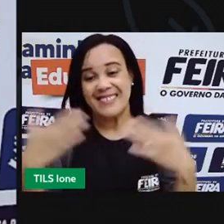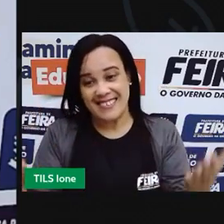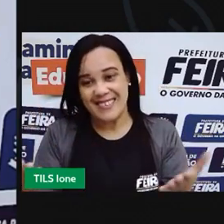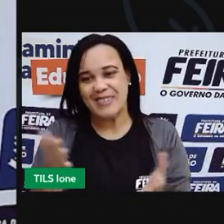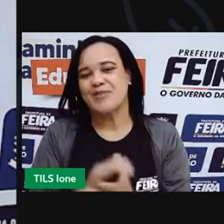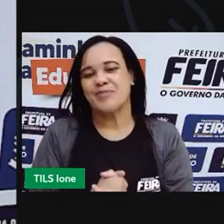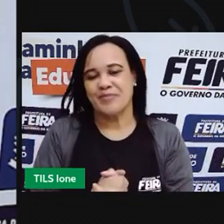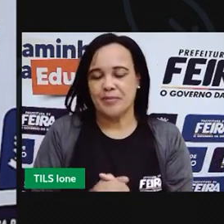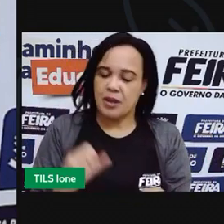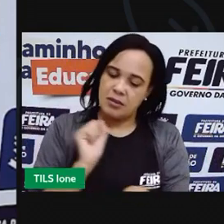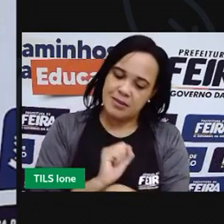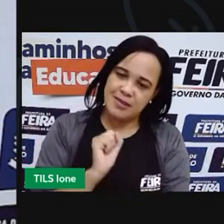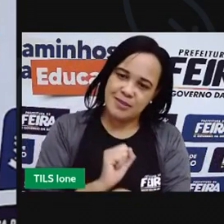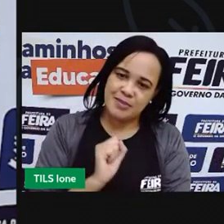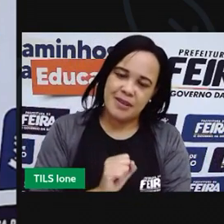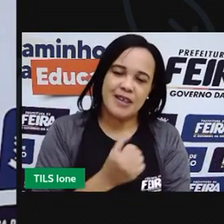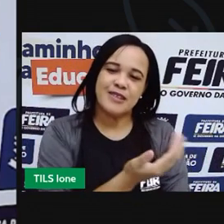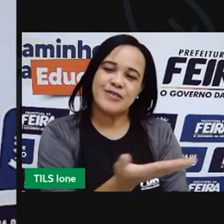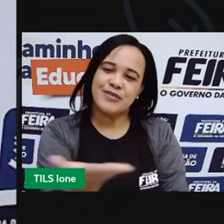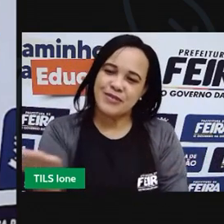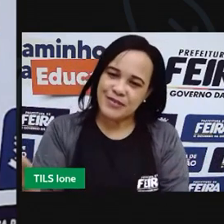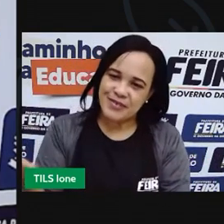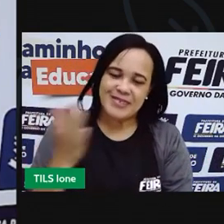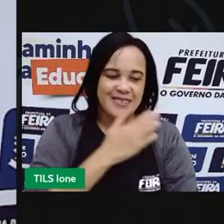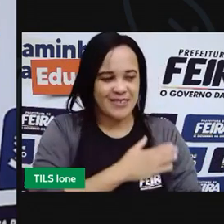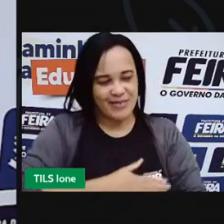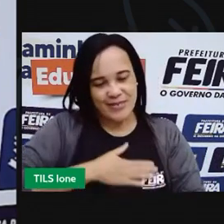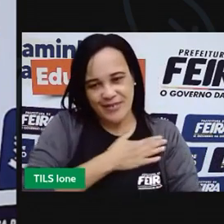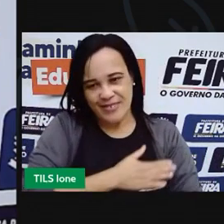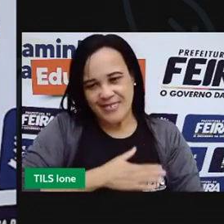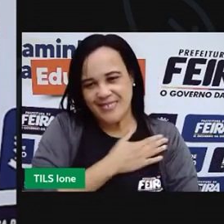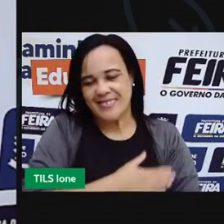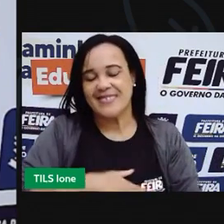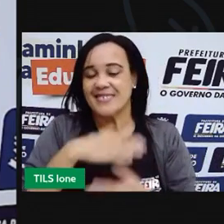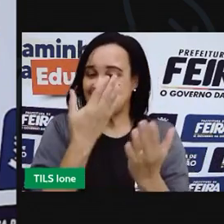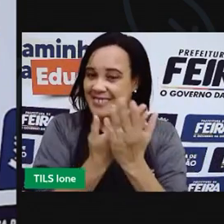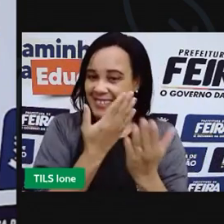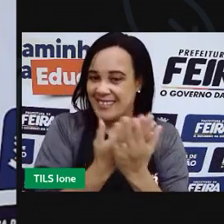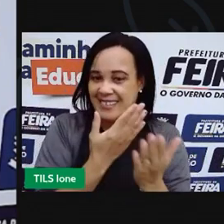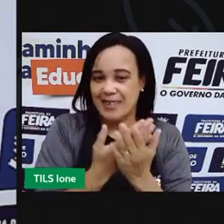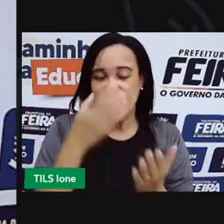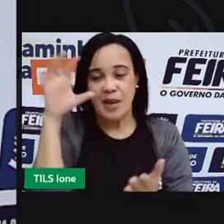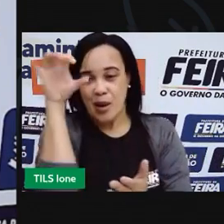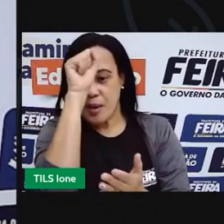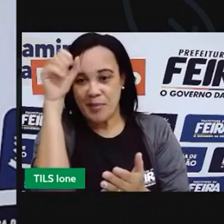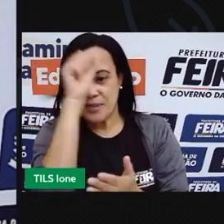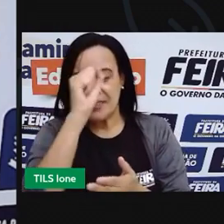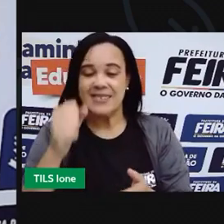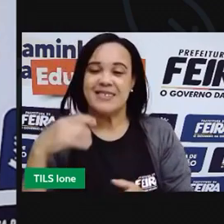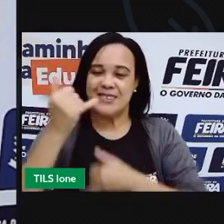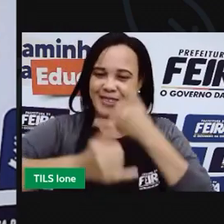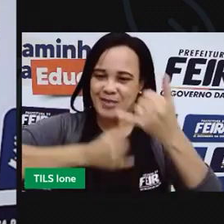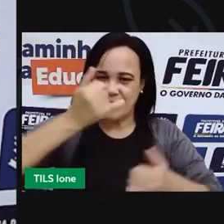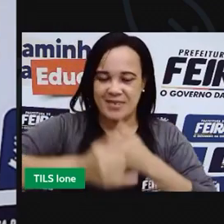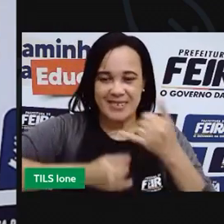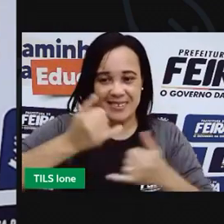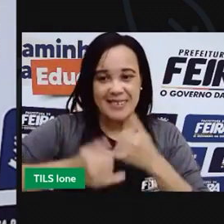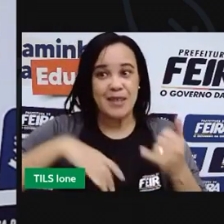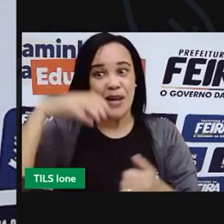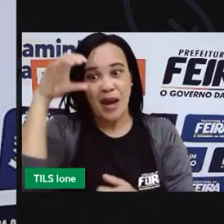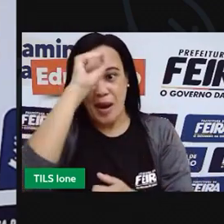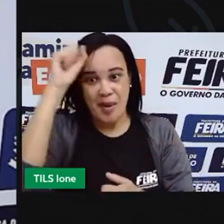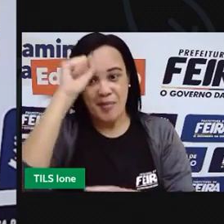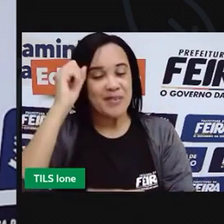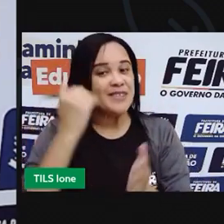Espero que você tenha gostado bastante dessa nossa aula e se divertido e aprendido, que é o que mais importa para a gente.